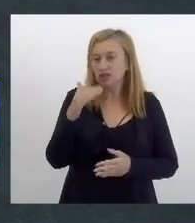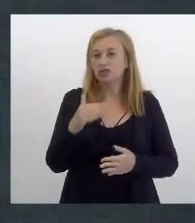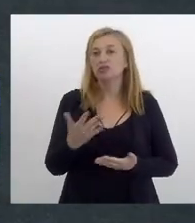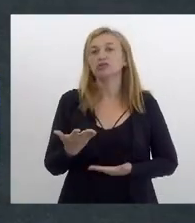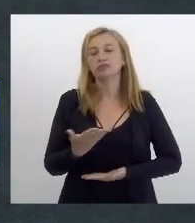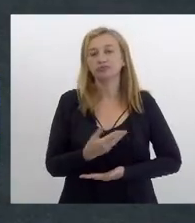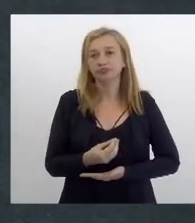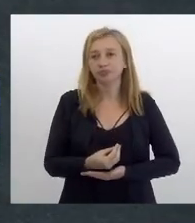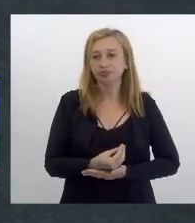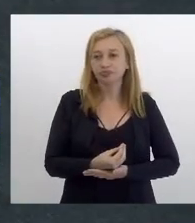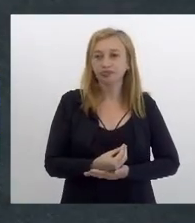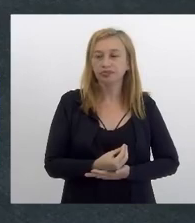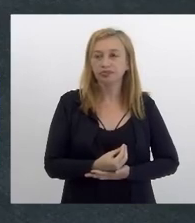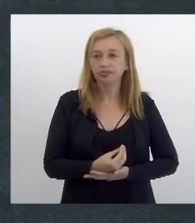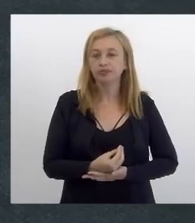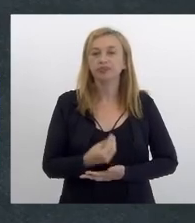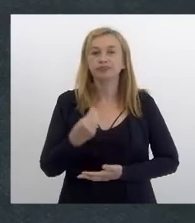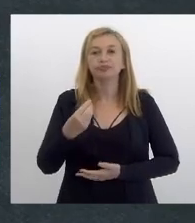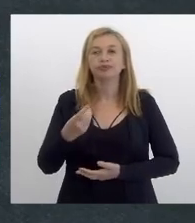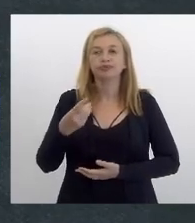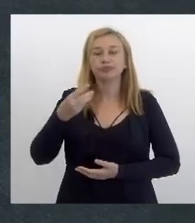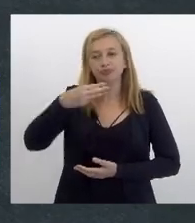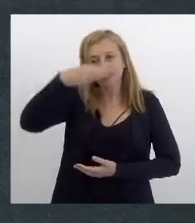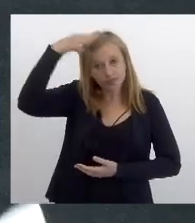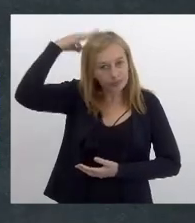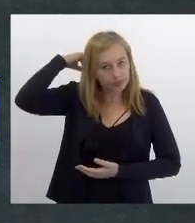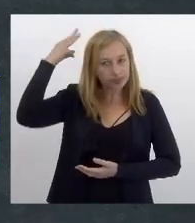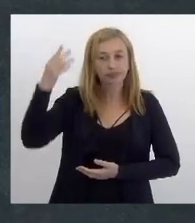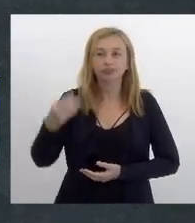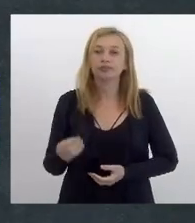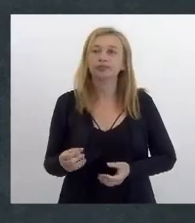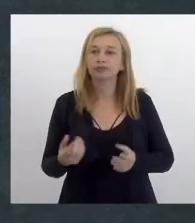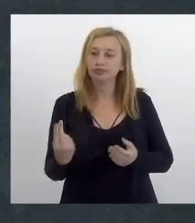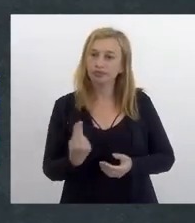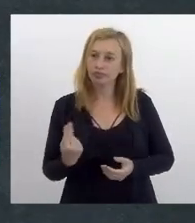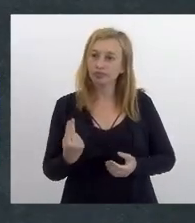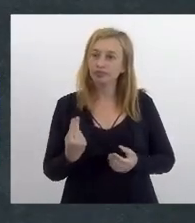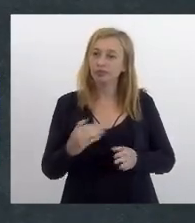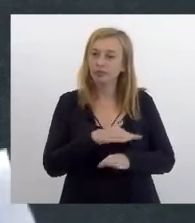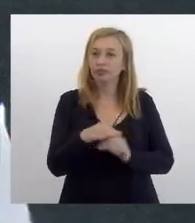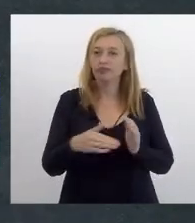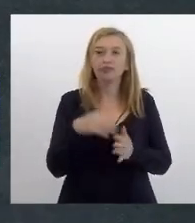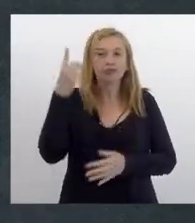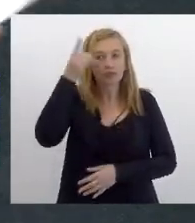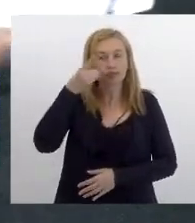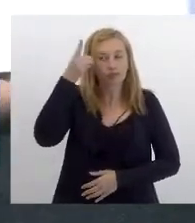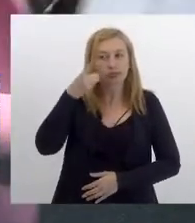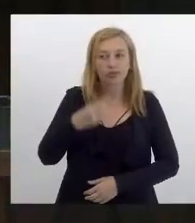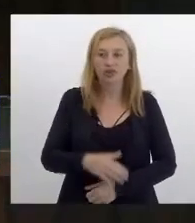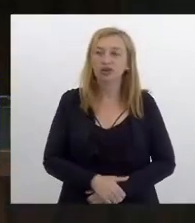participação do Márcio Pacheco e fica com a autoria já para todas as deputadas.